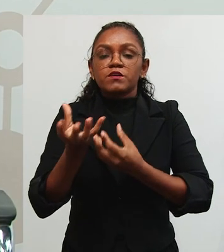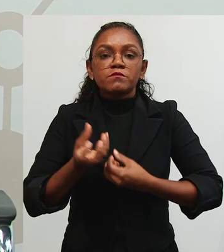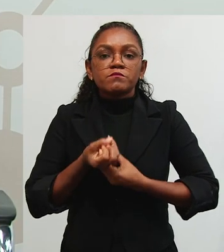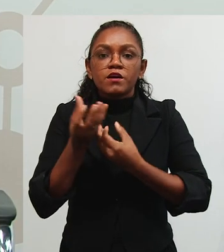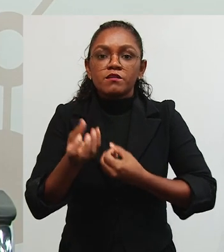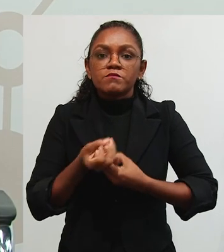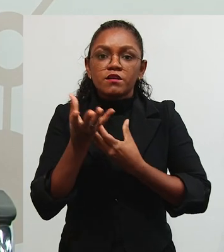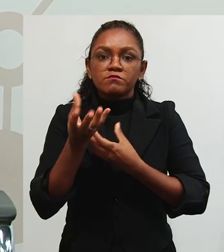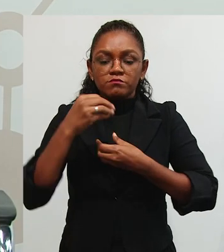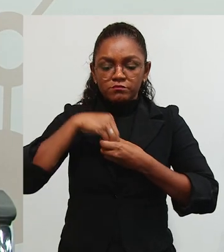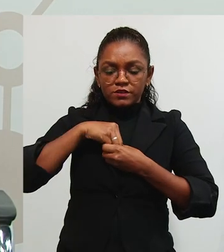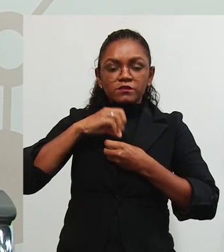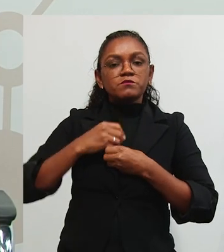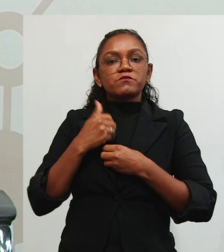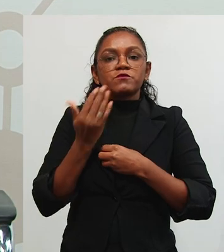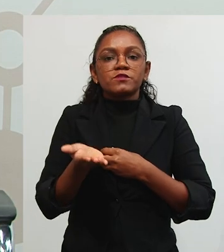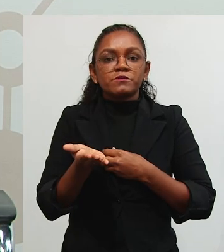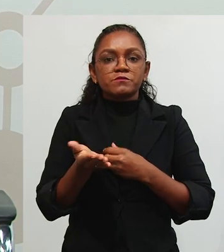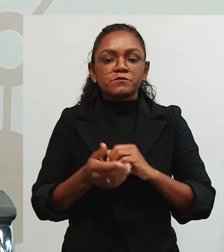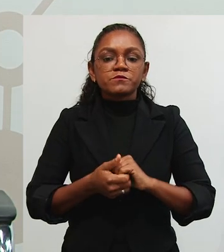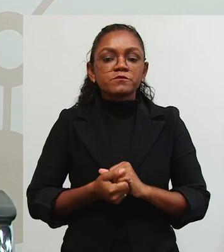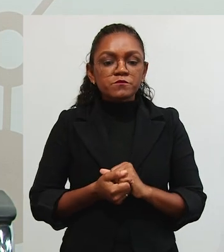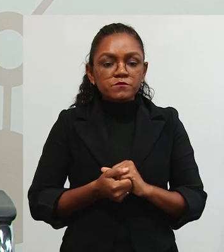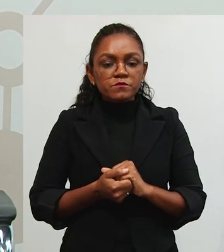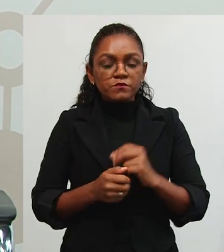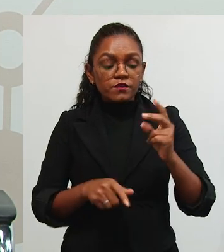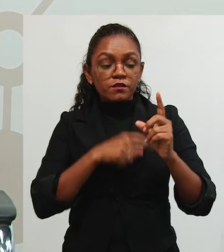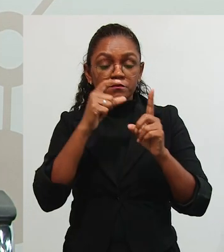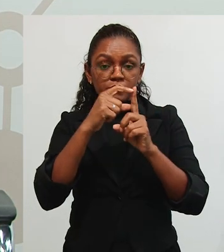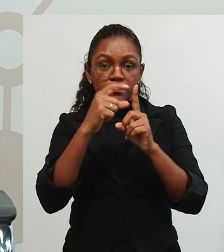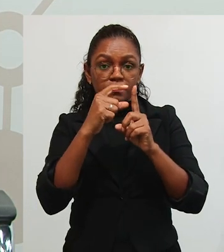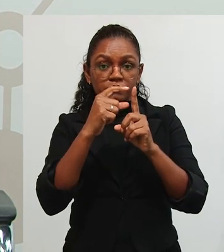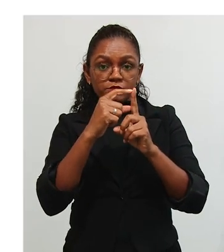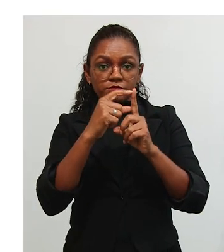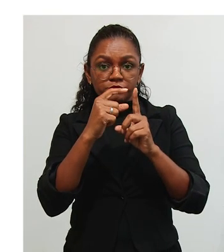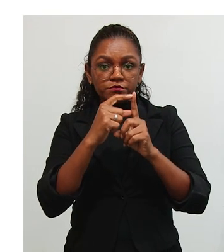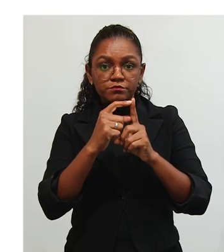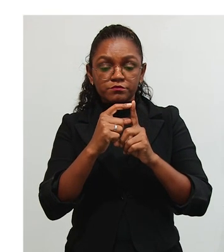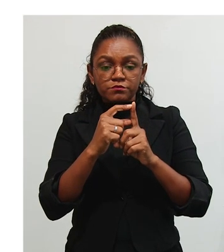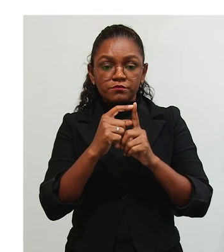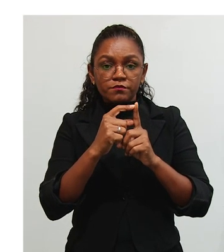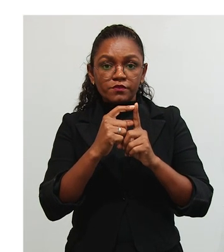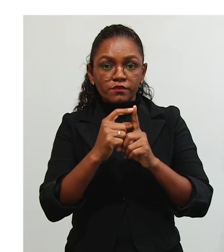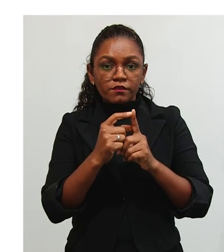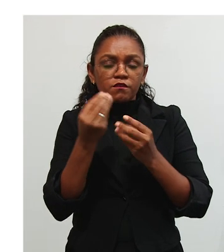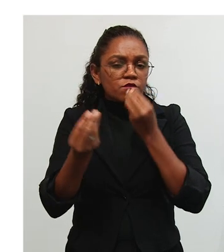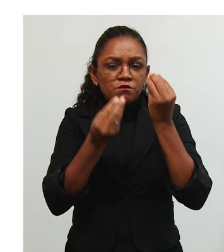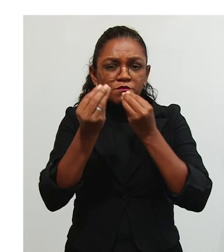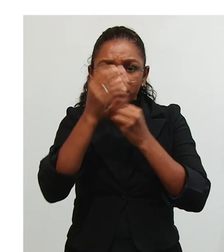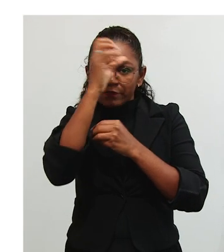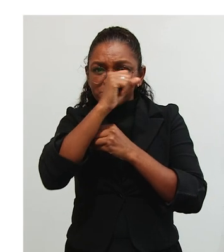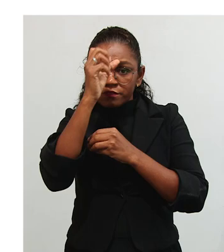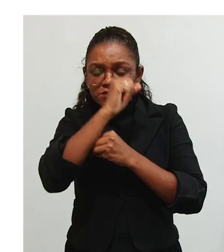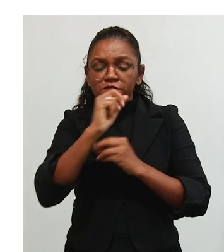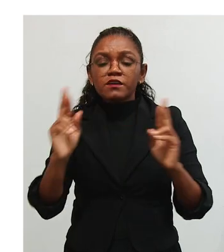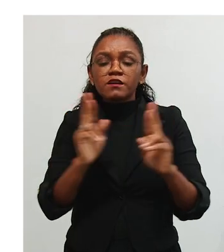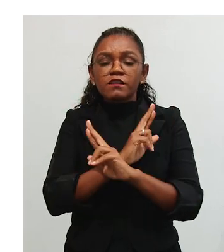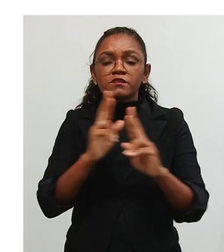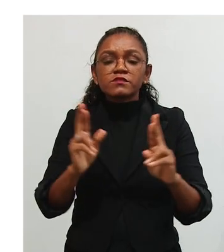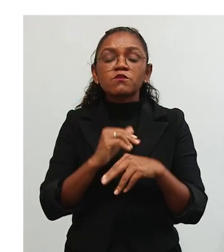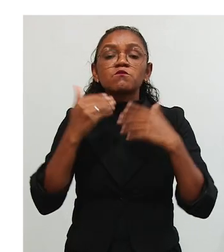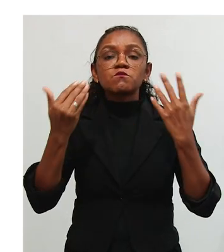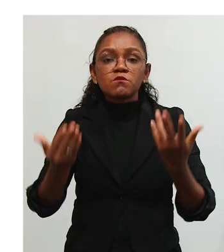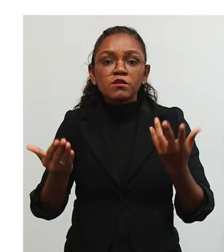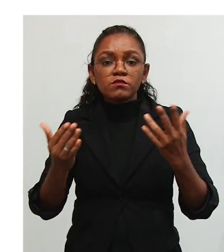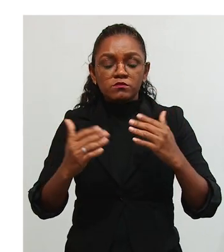dá de dentro para fora, né? E outra palavra, olhando a aprendizagem. Como que a